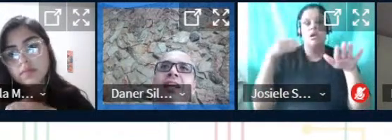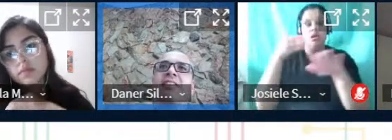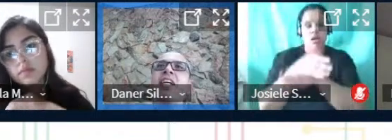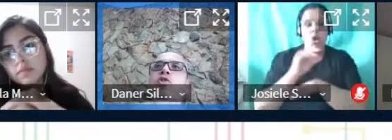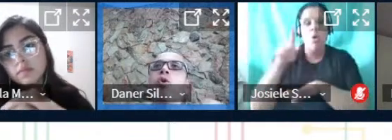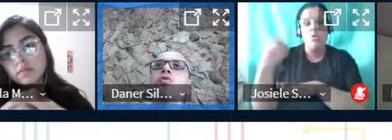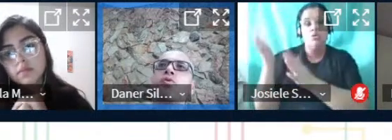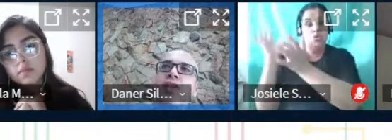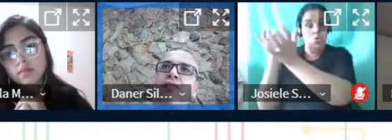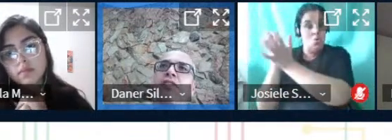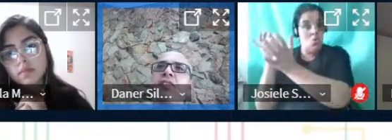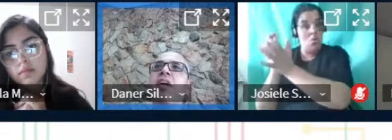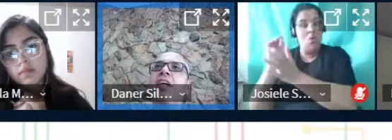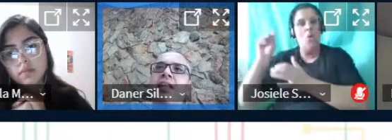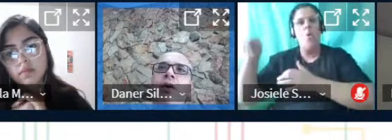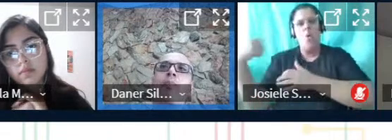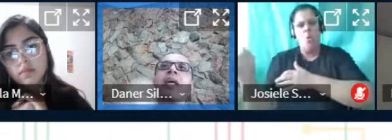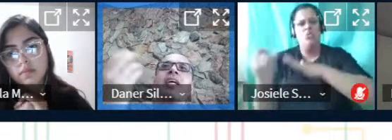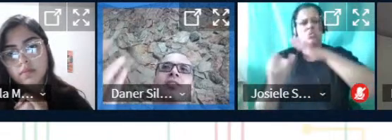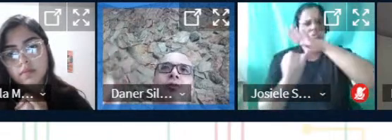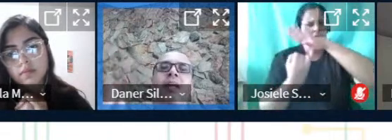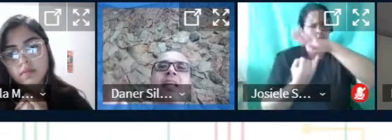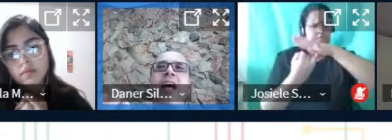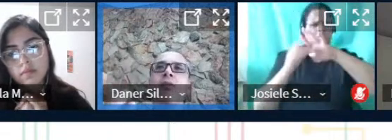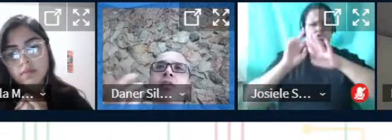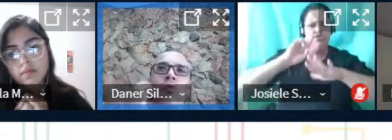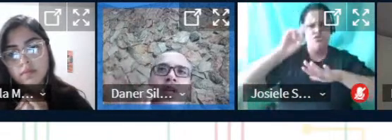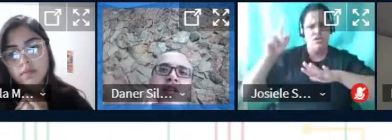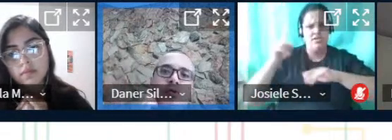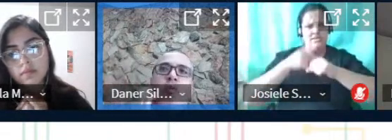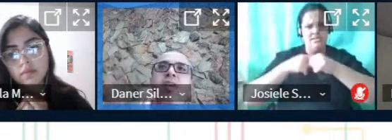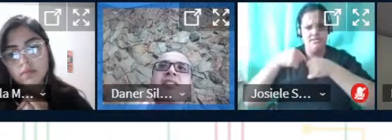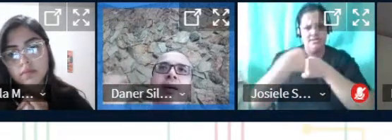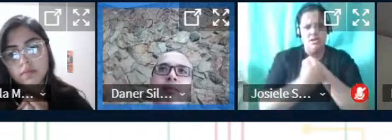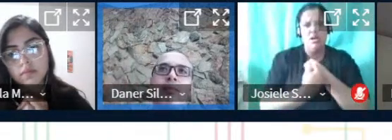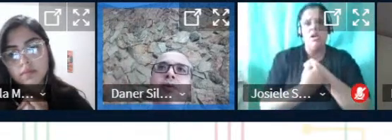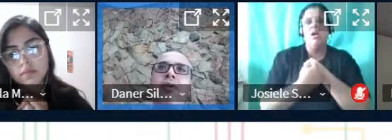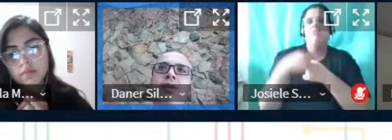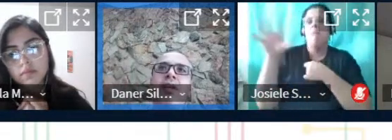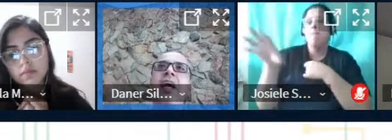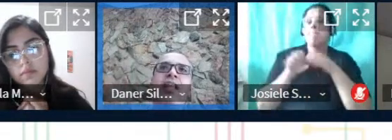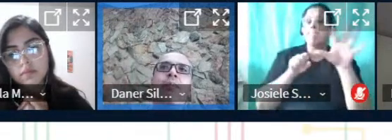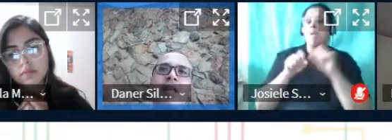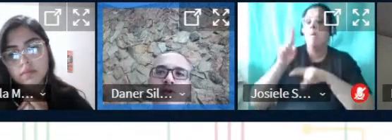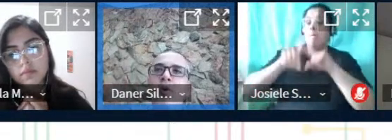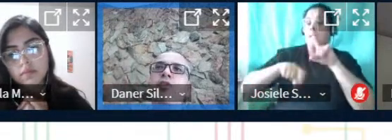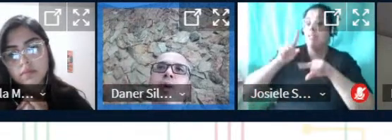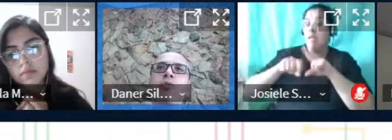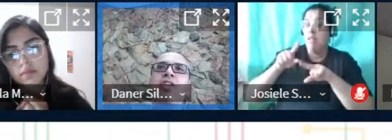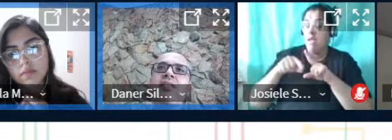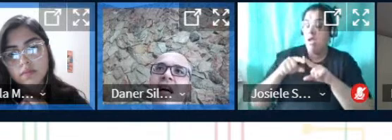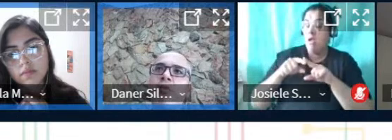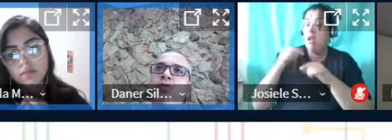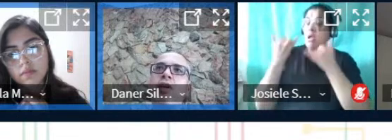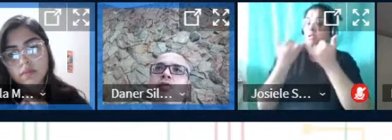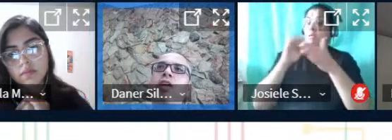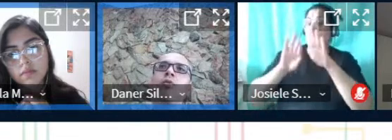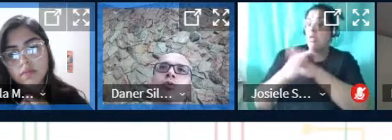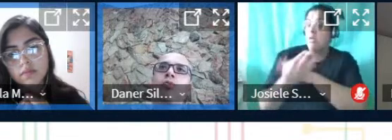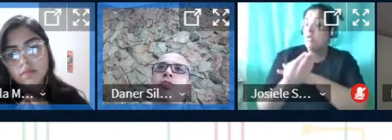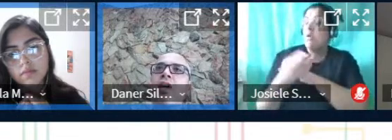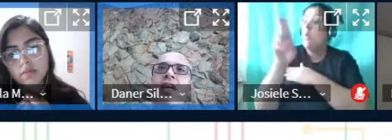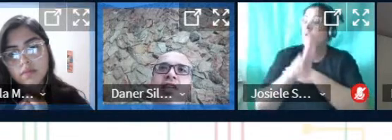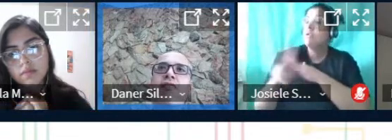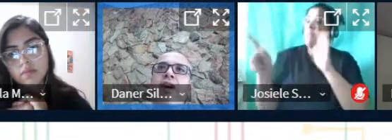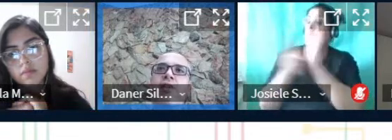outros colegas né de outros IFES que estão pegando o material das gurias como exemplo né de adaptações pra utilizar com